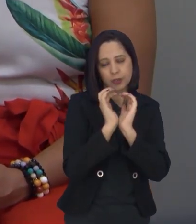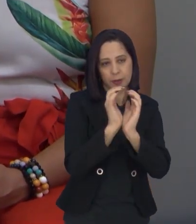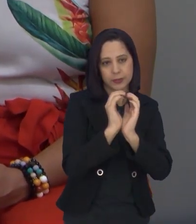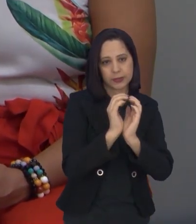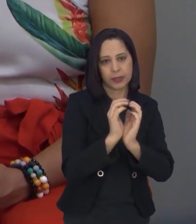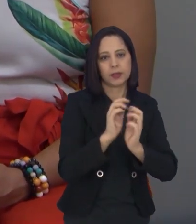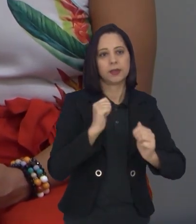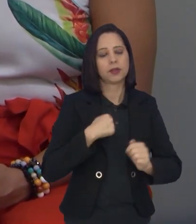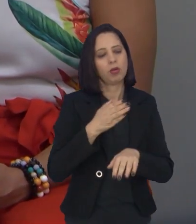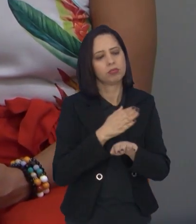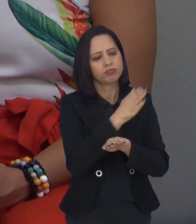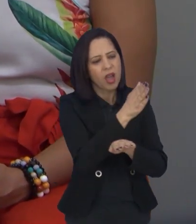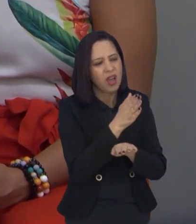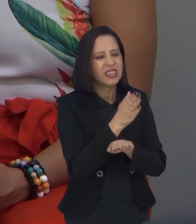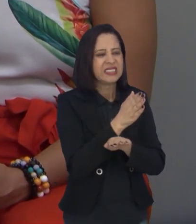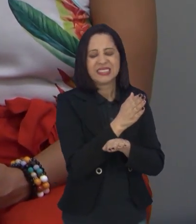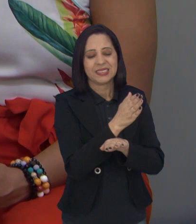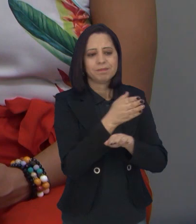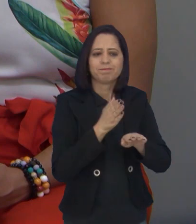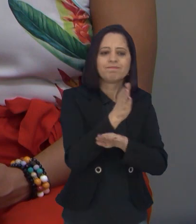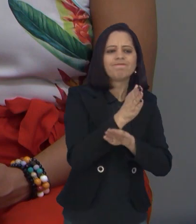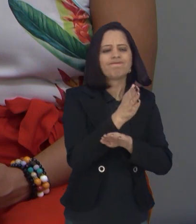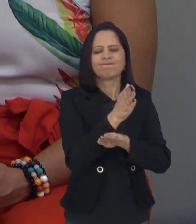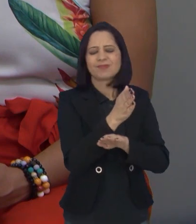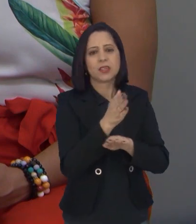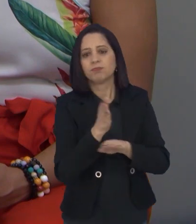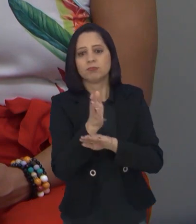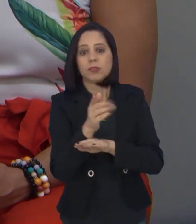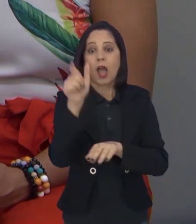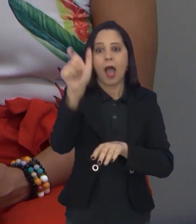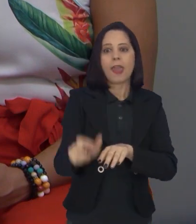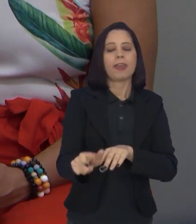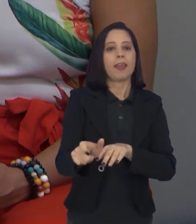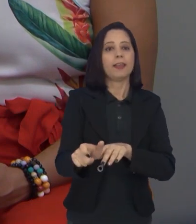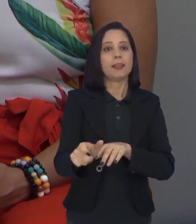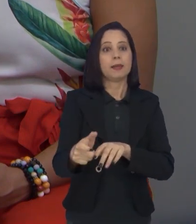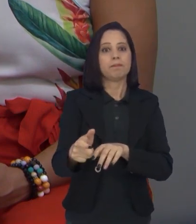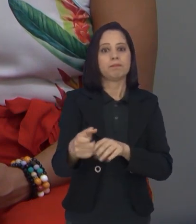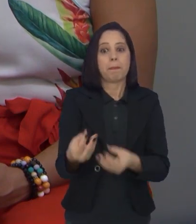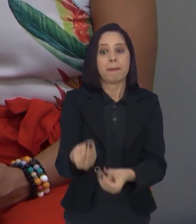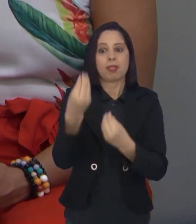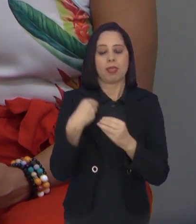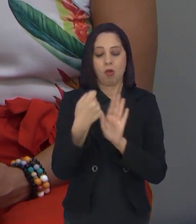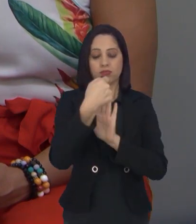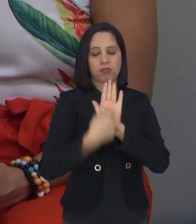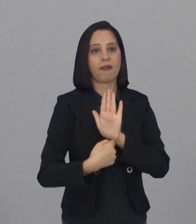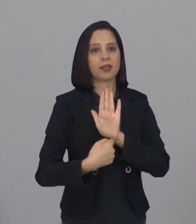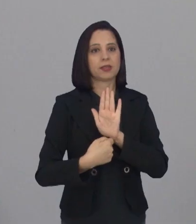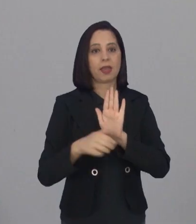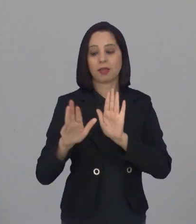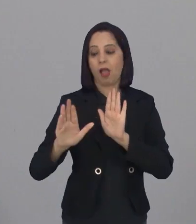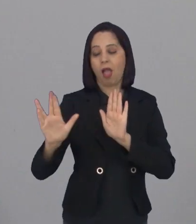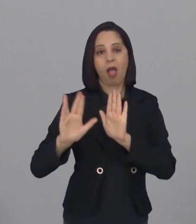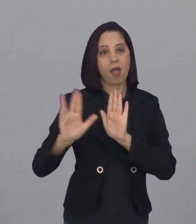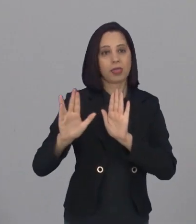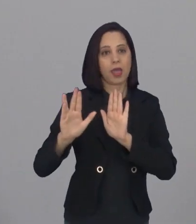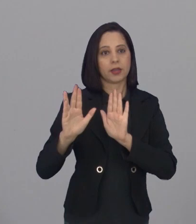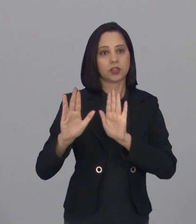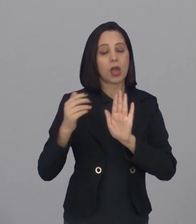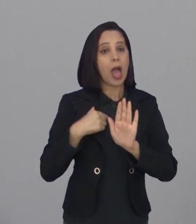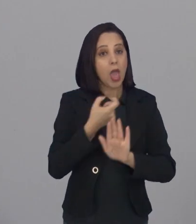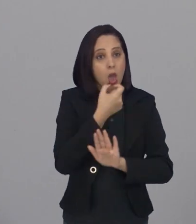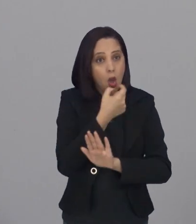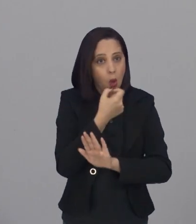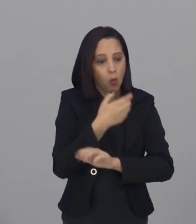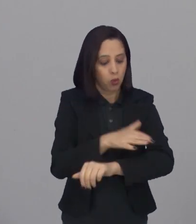bastante, me identifiquei e o cannabis foi mágico, foi a única coisa que tirou a dor no meu braço, né? Então, assim, eu tenho um